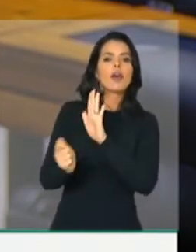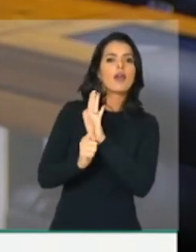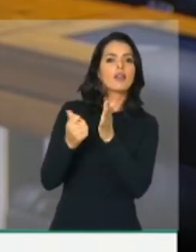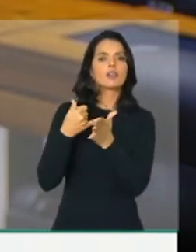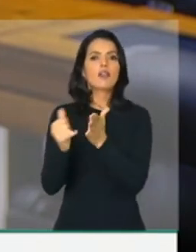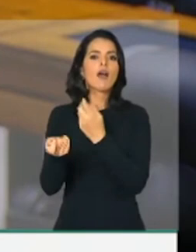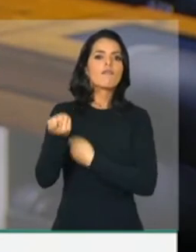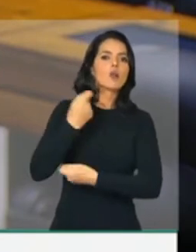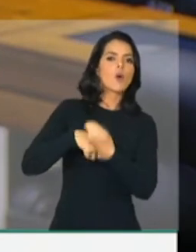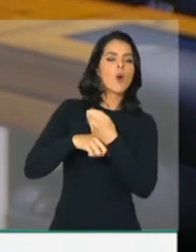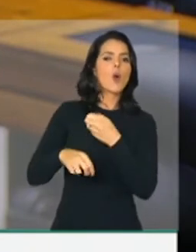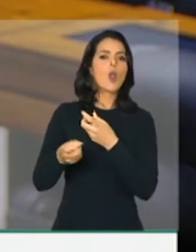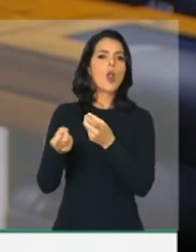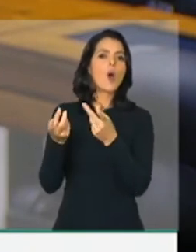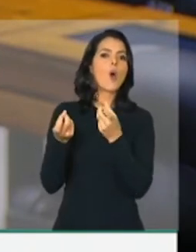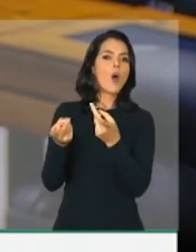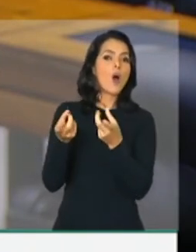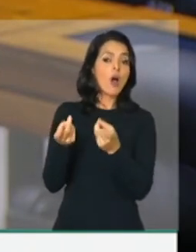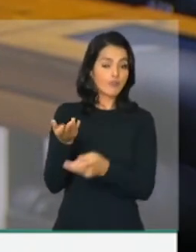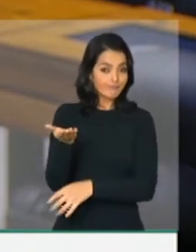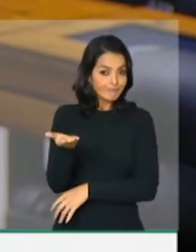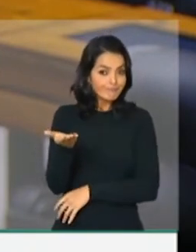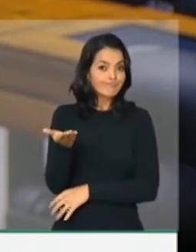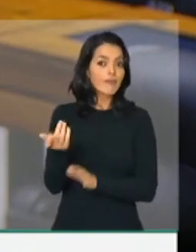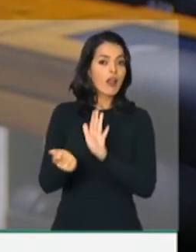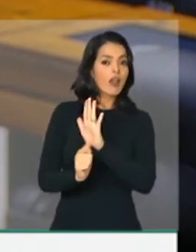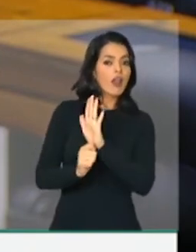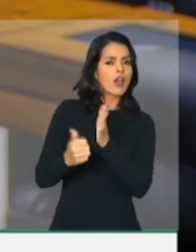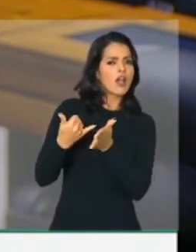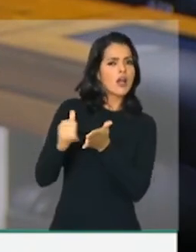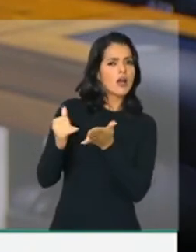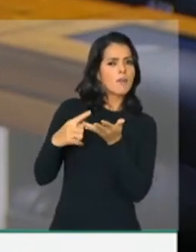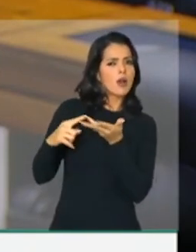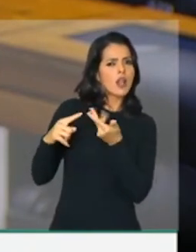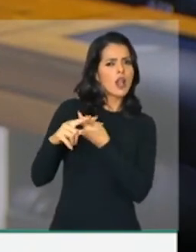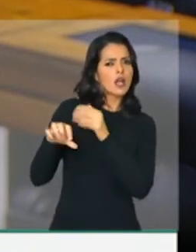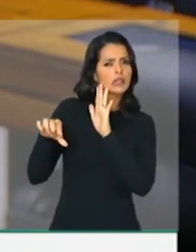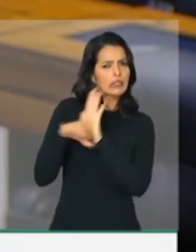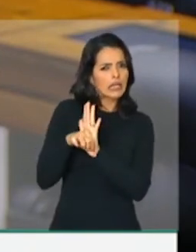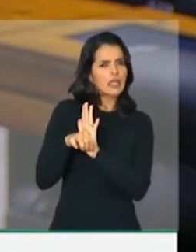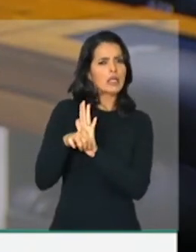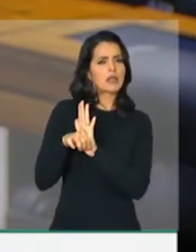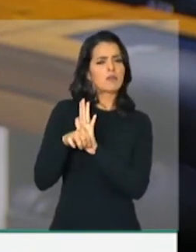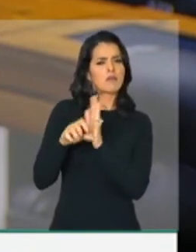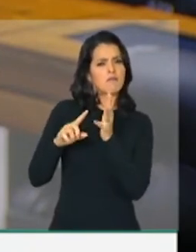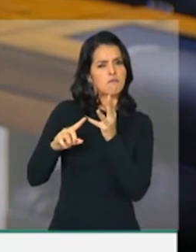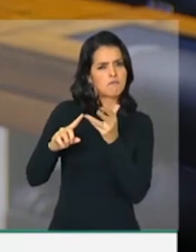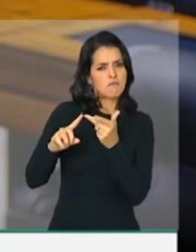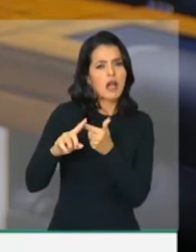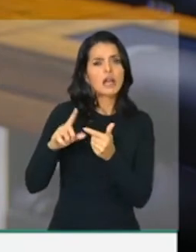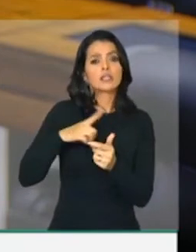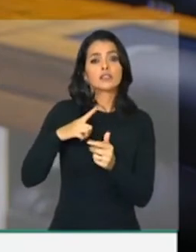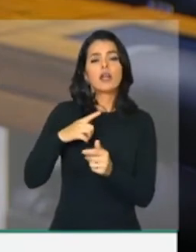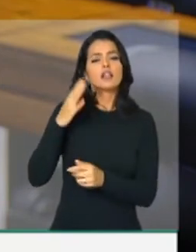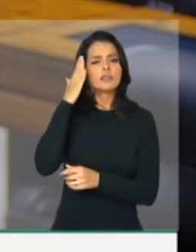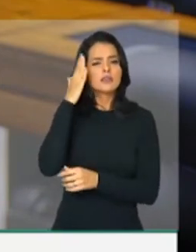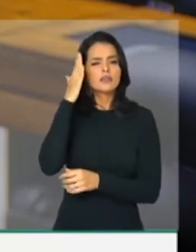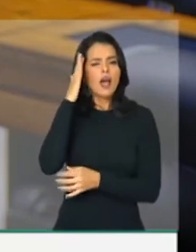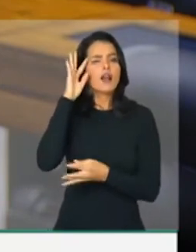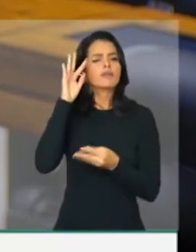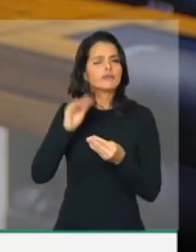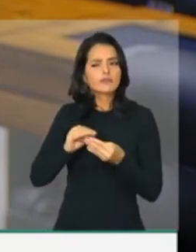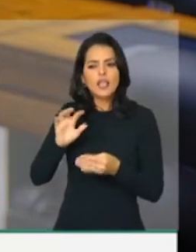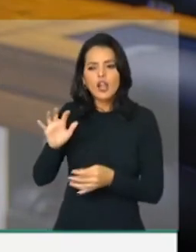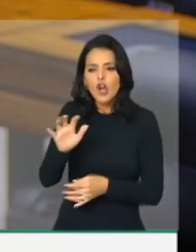O setor em que comete-se diversos crimes além do tráfico de drogas. A gente sabe que nas comunidades, os